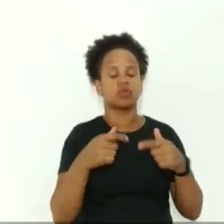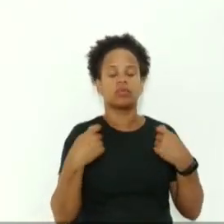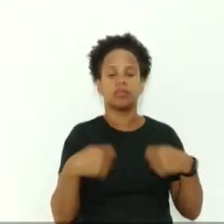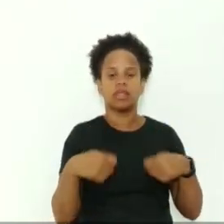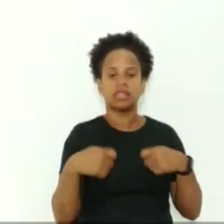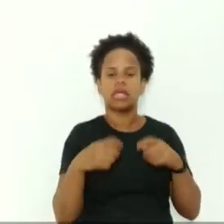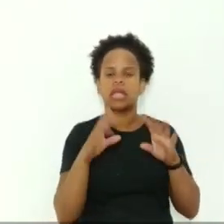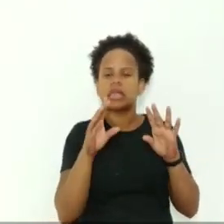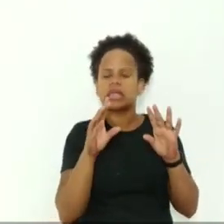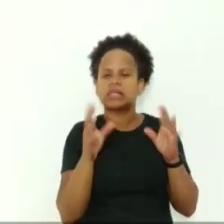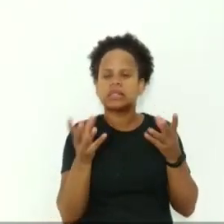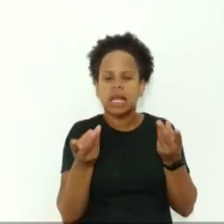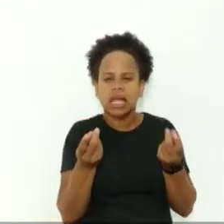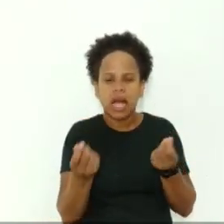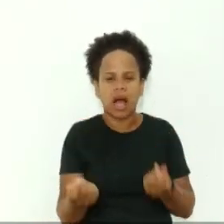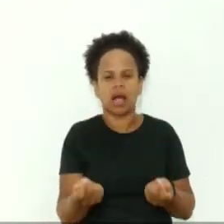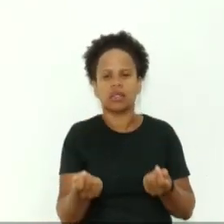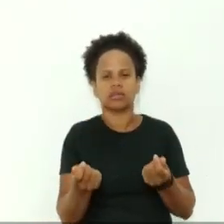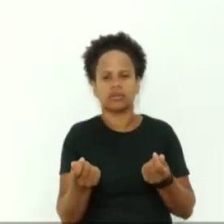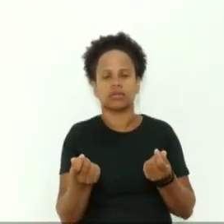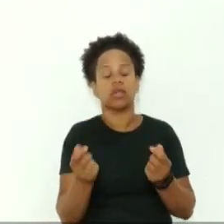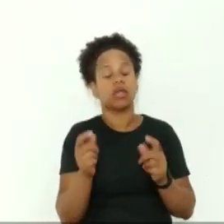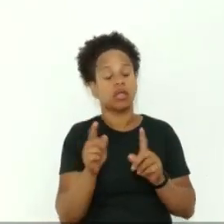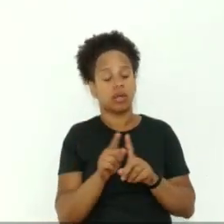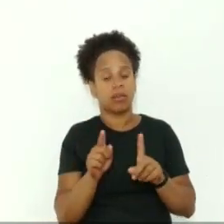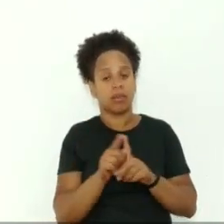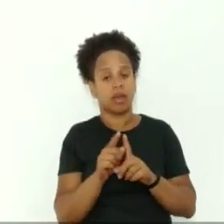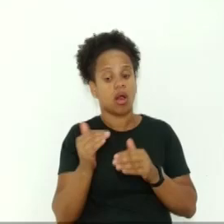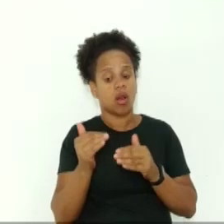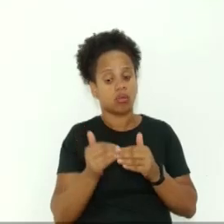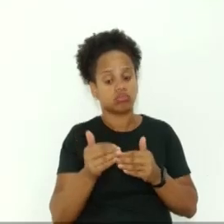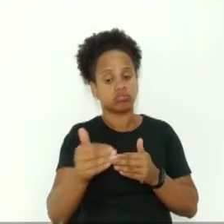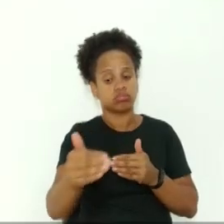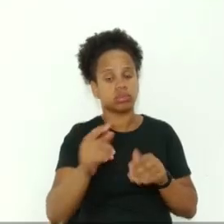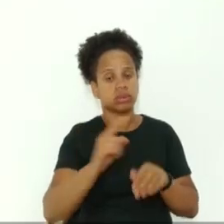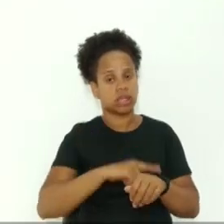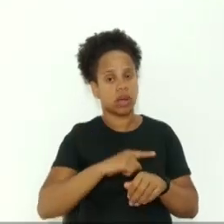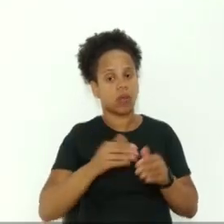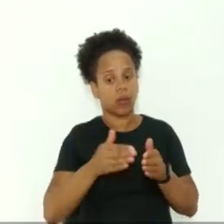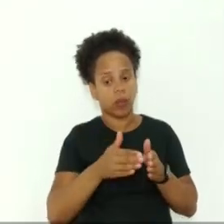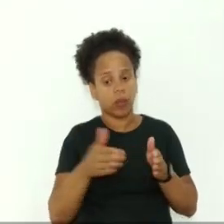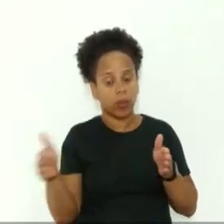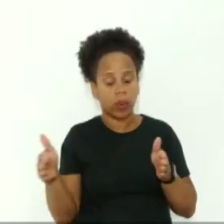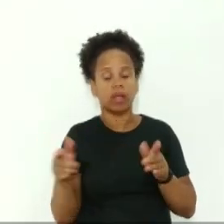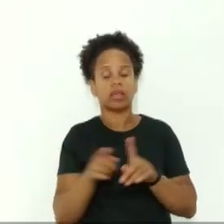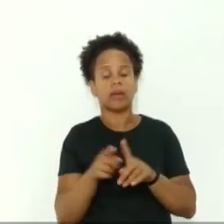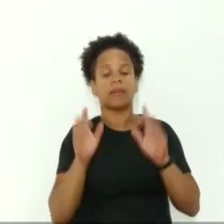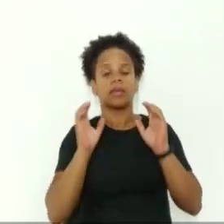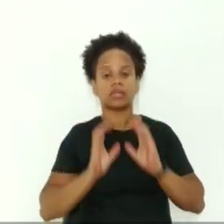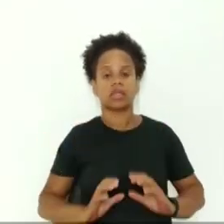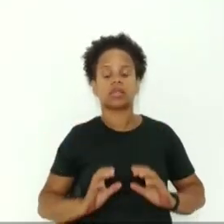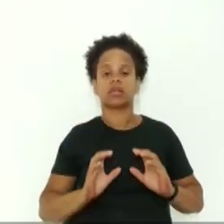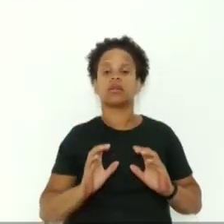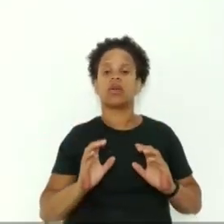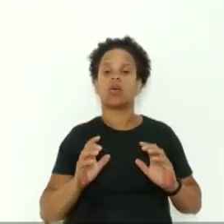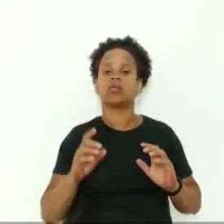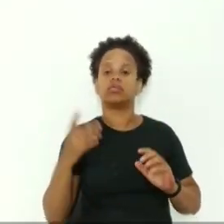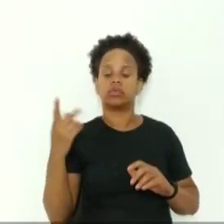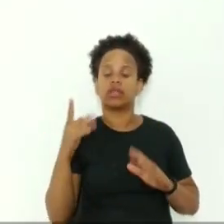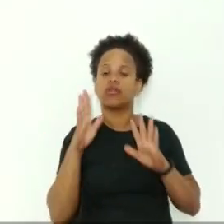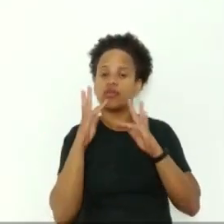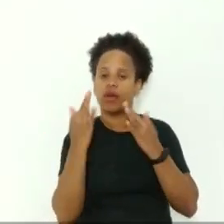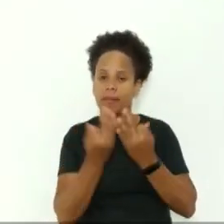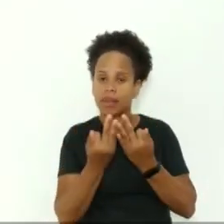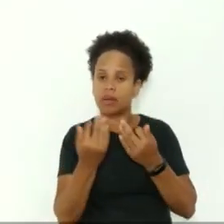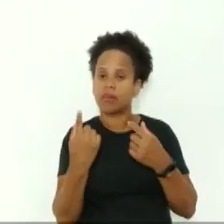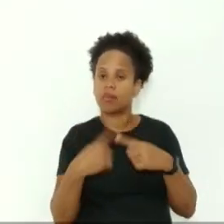para a promoção social de longo prazo e dos cidadãos nestas situações e suas famílias, devido aos vínculos